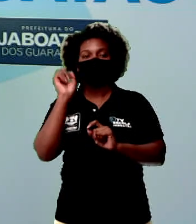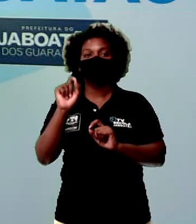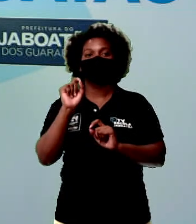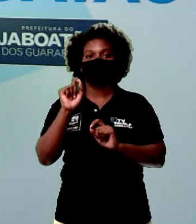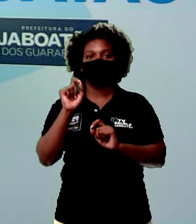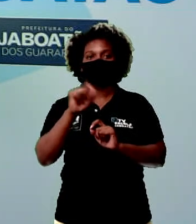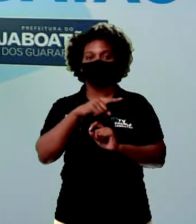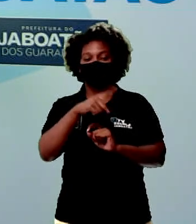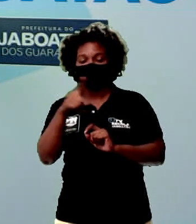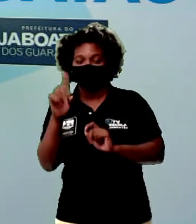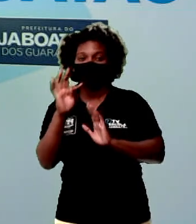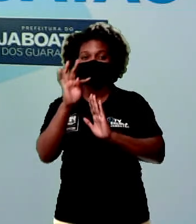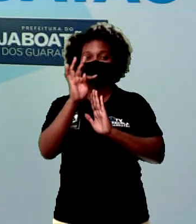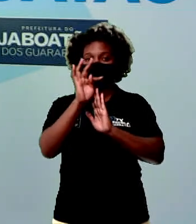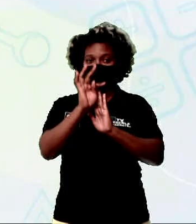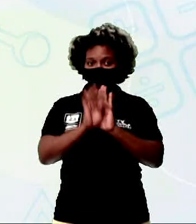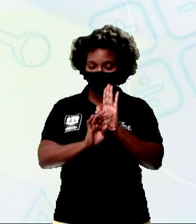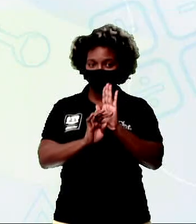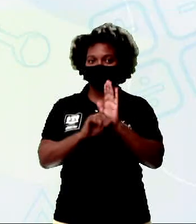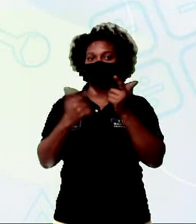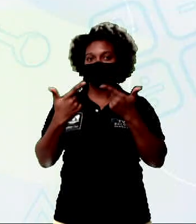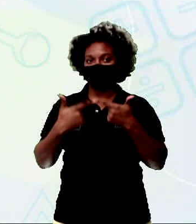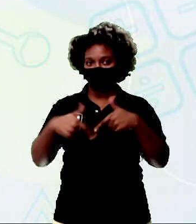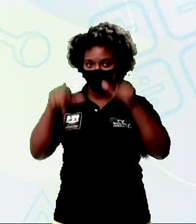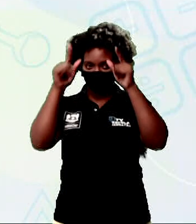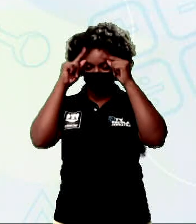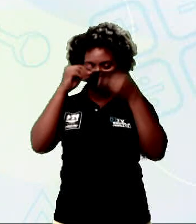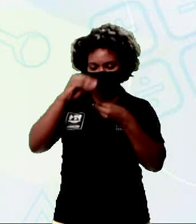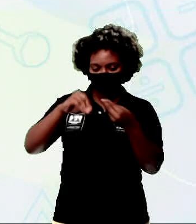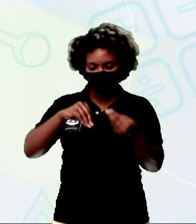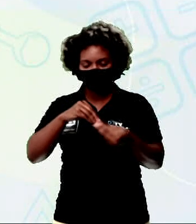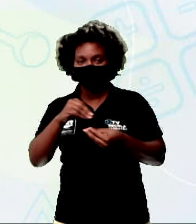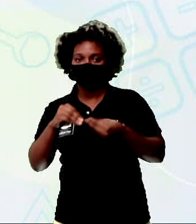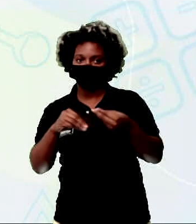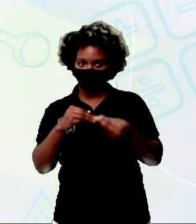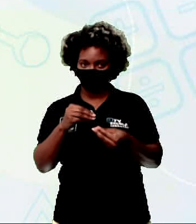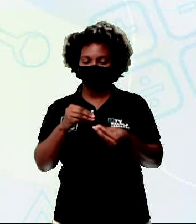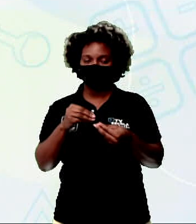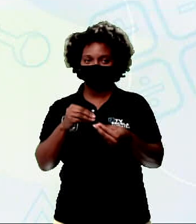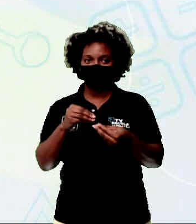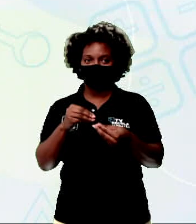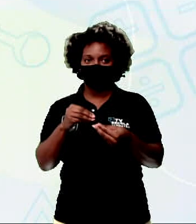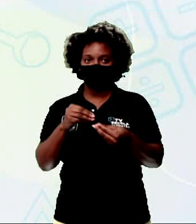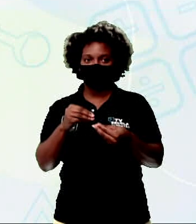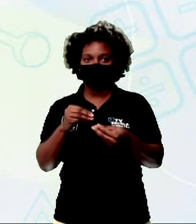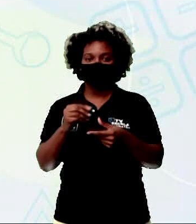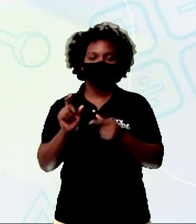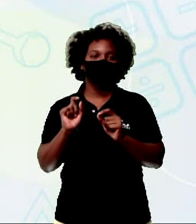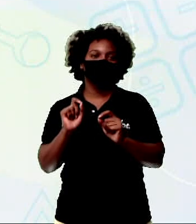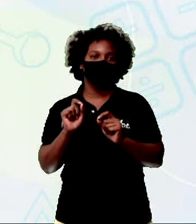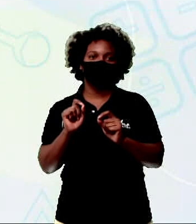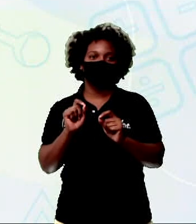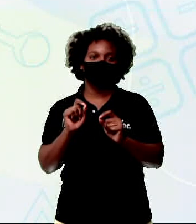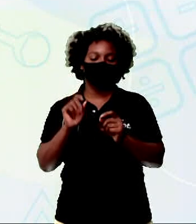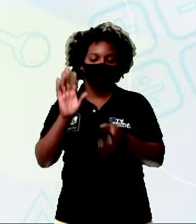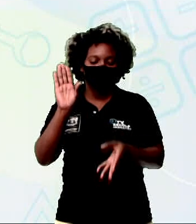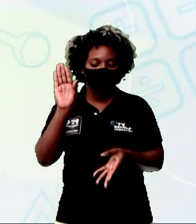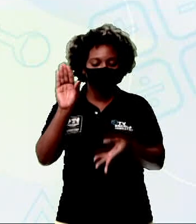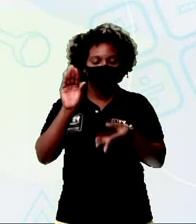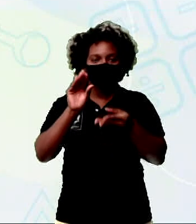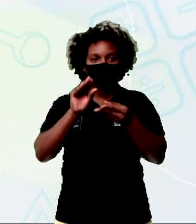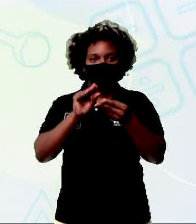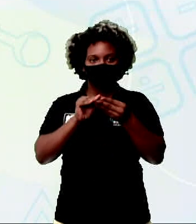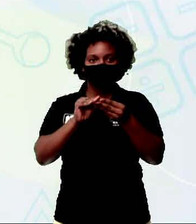textos de linguagem mista, de linguagem híbrida, eles se complementam,